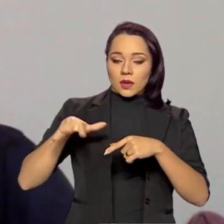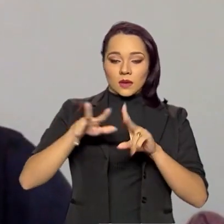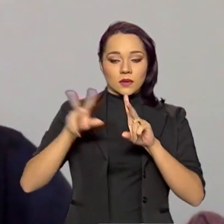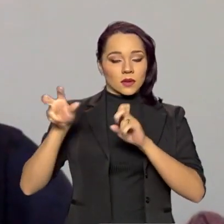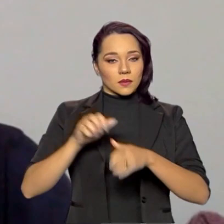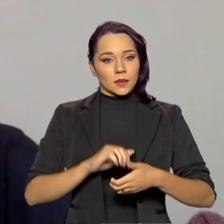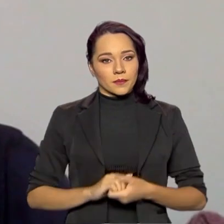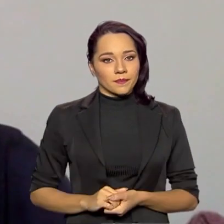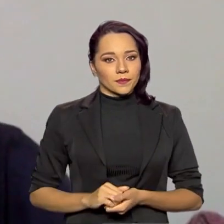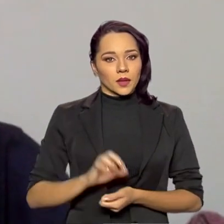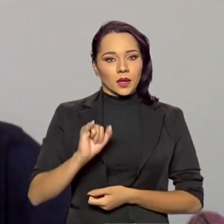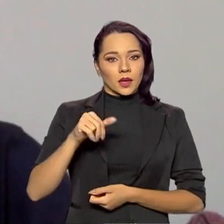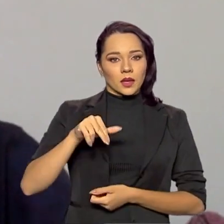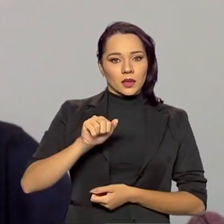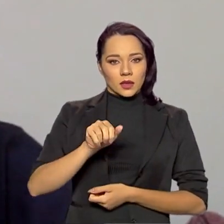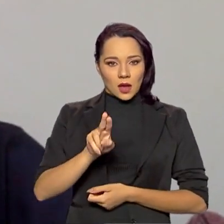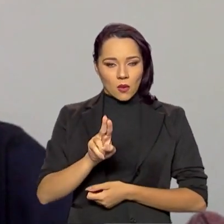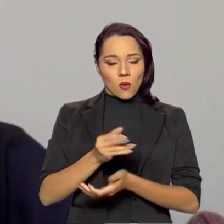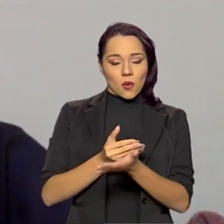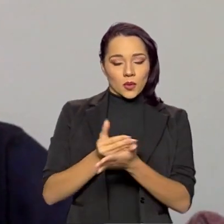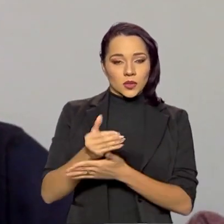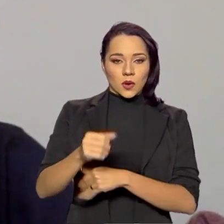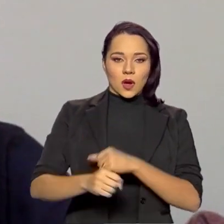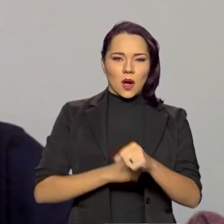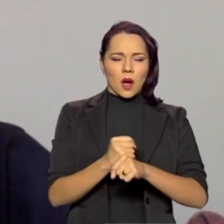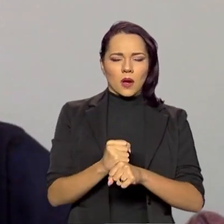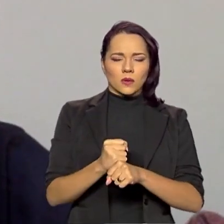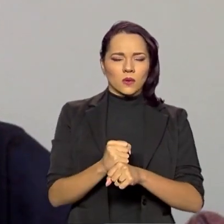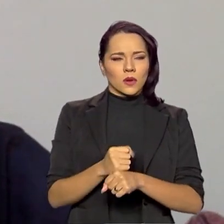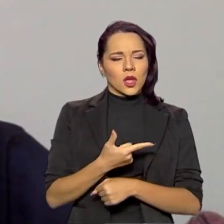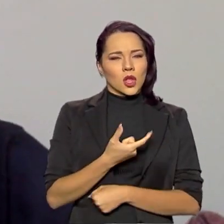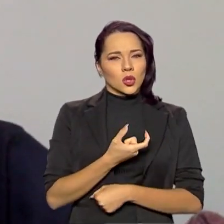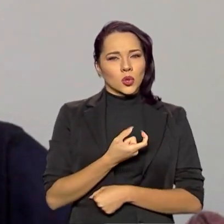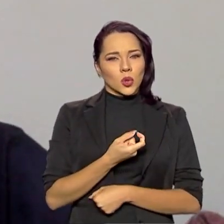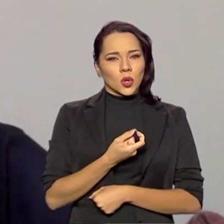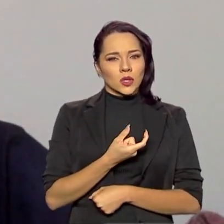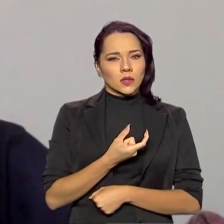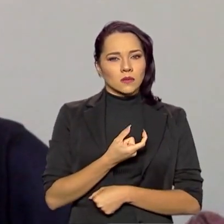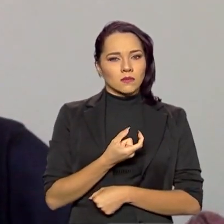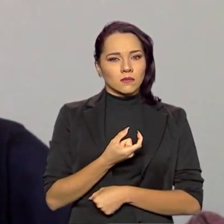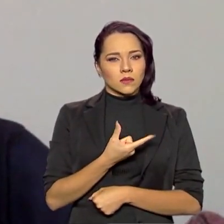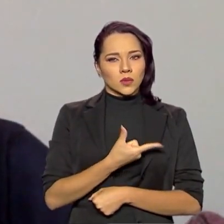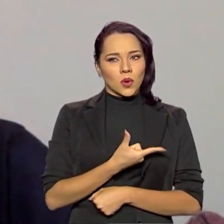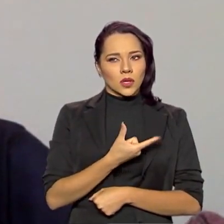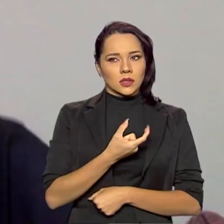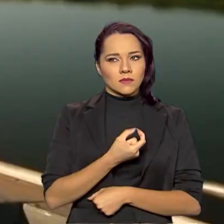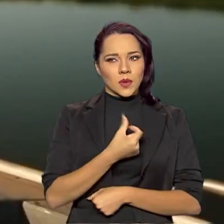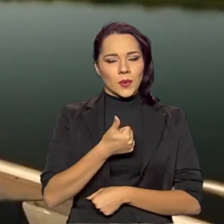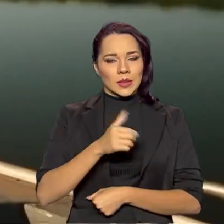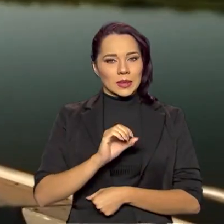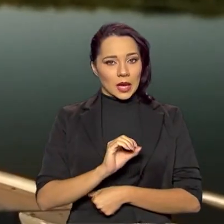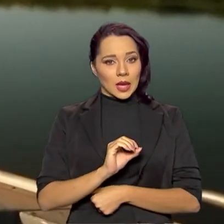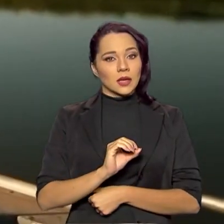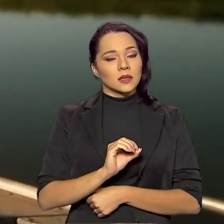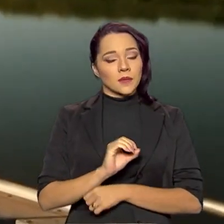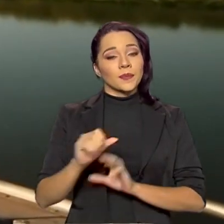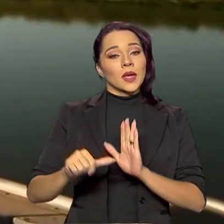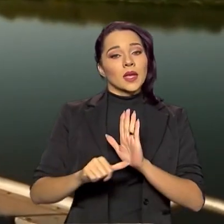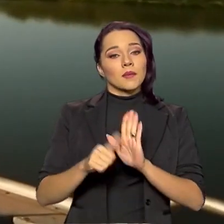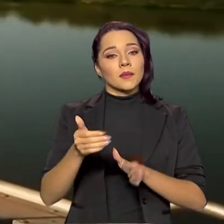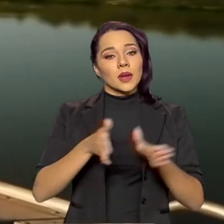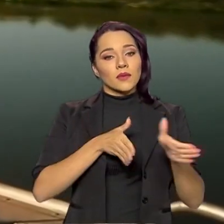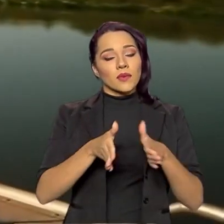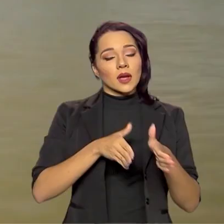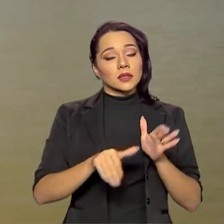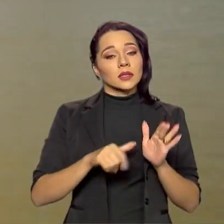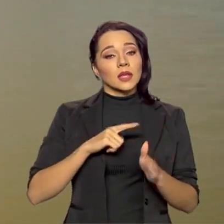O INAU teve seu início no ano de 2010, e a primeira fase, teve